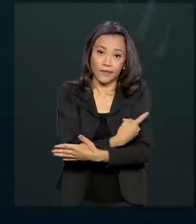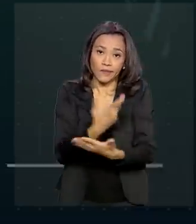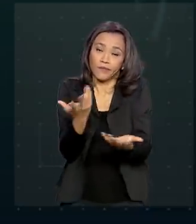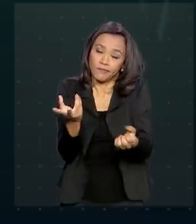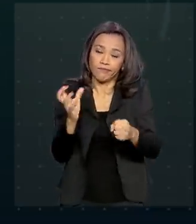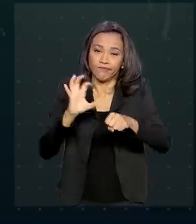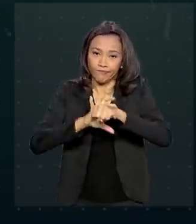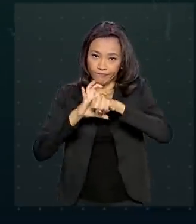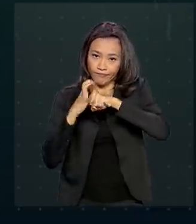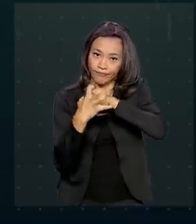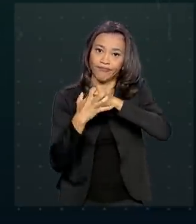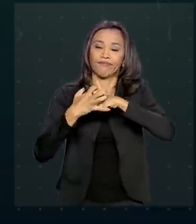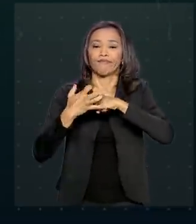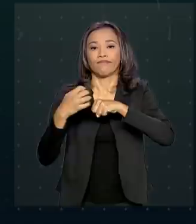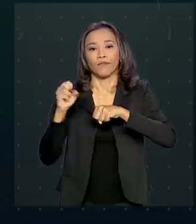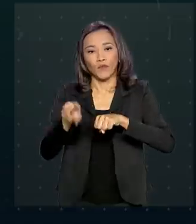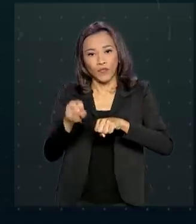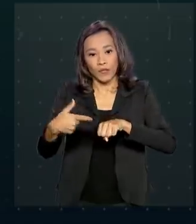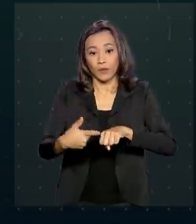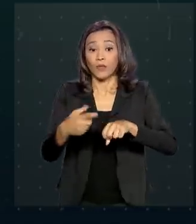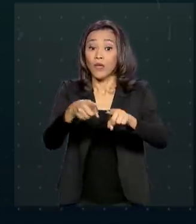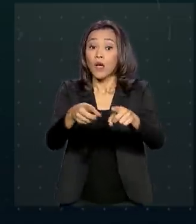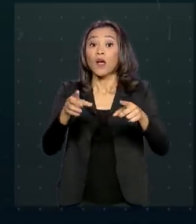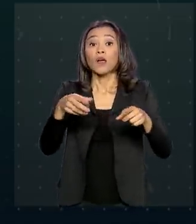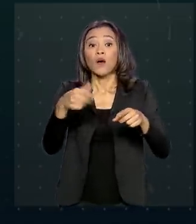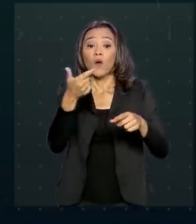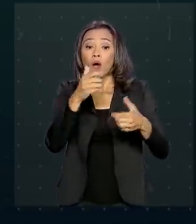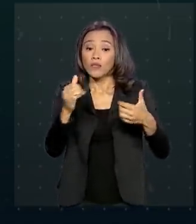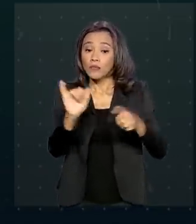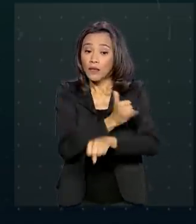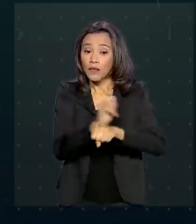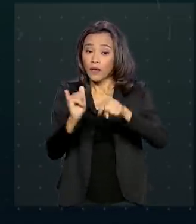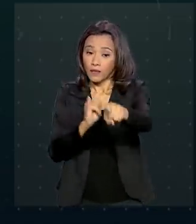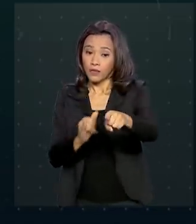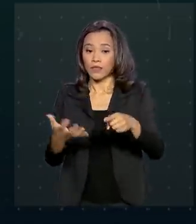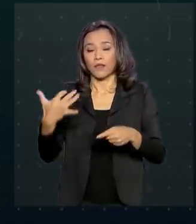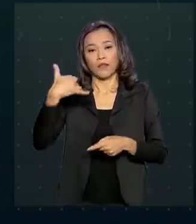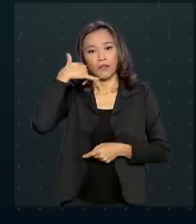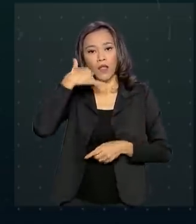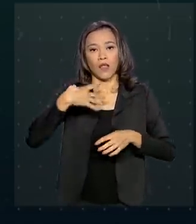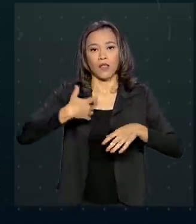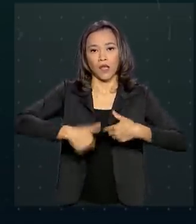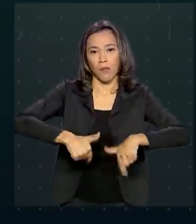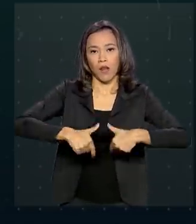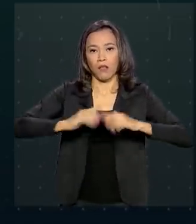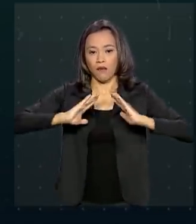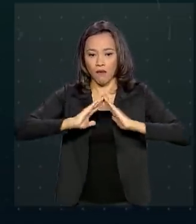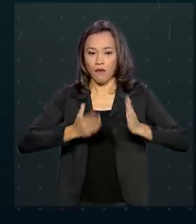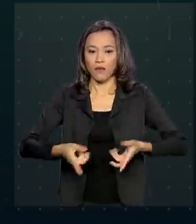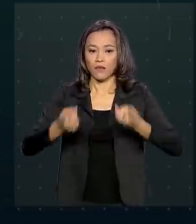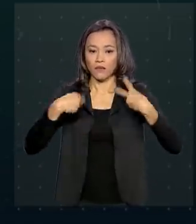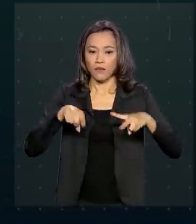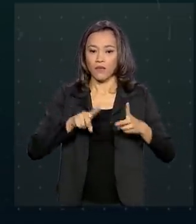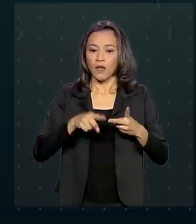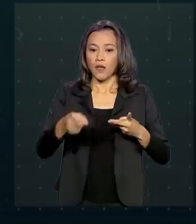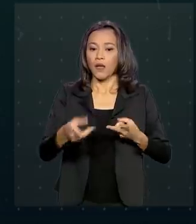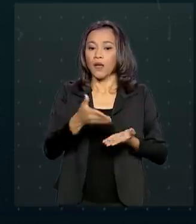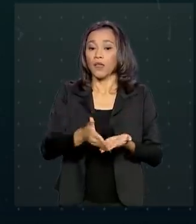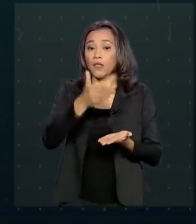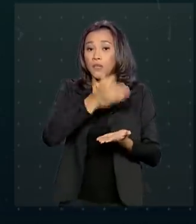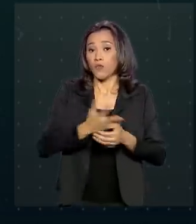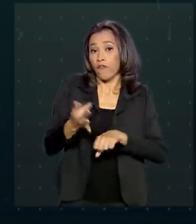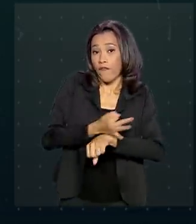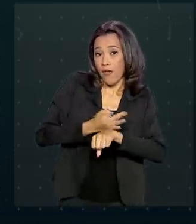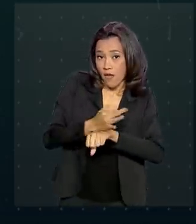Entre elas, a implantação do teletrabalho e do banco de horas, a antecipação de férias individuais e coletivas